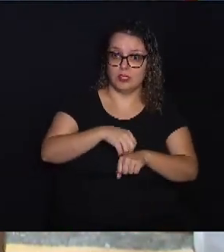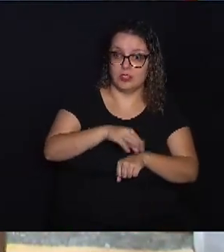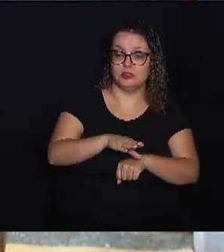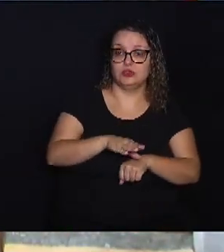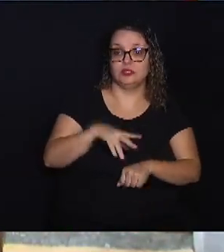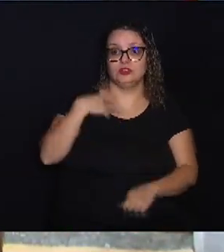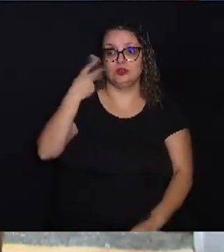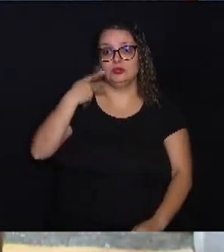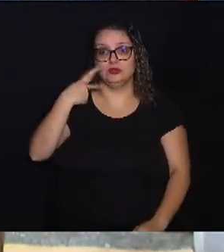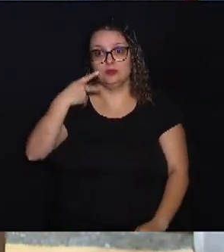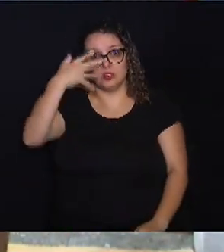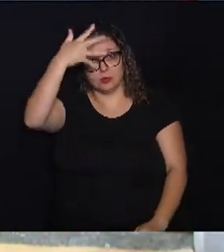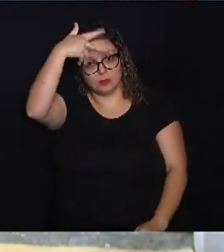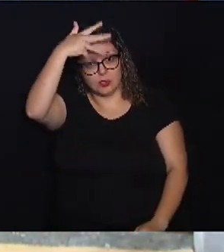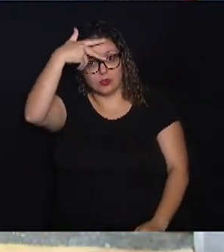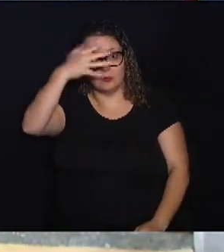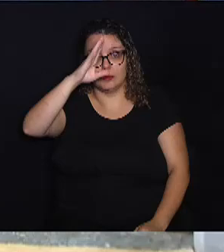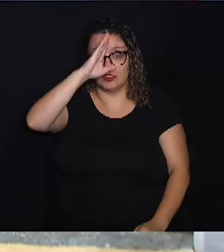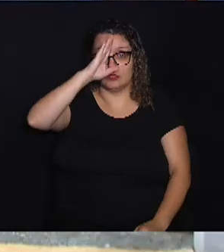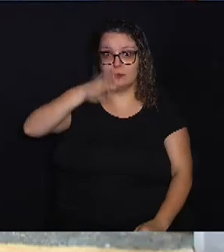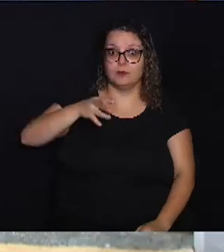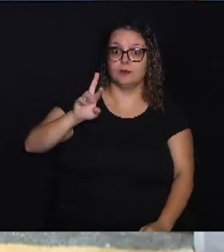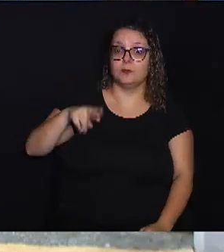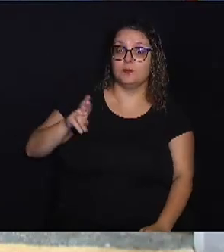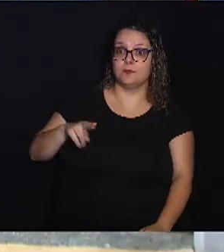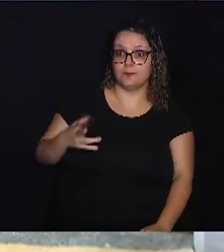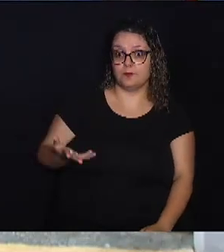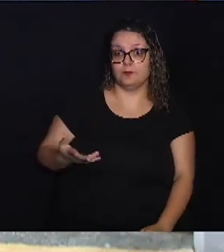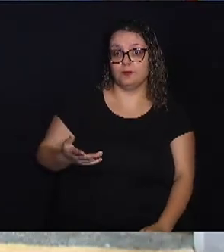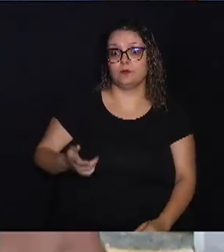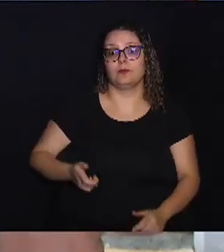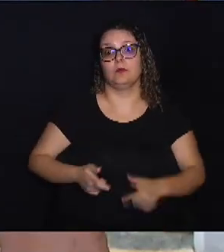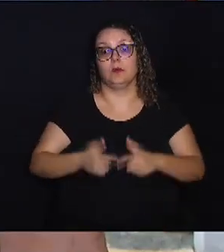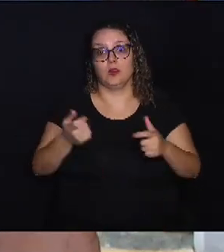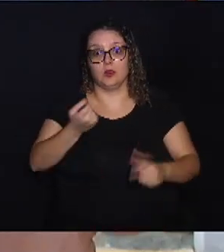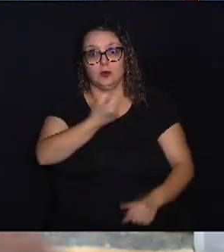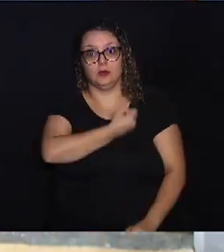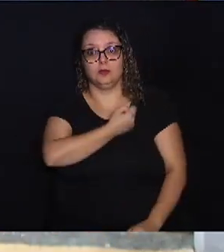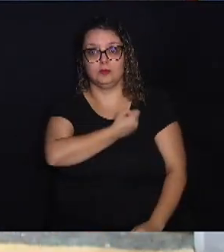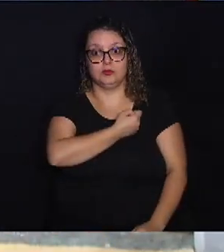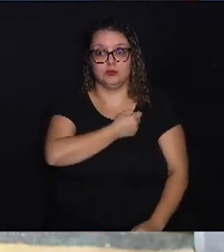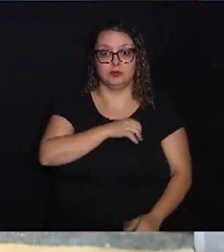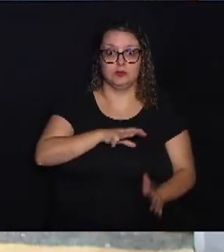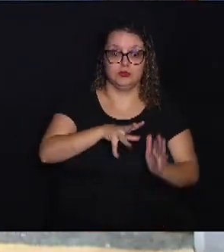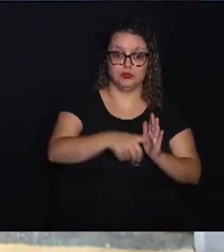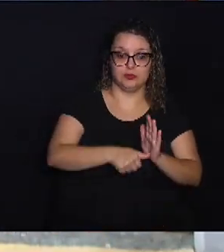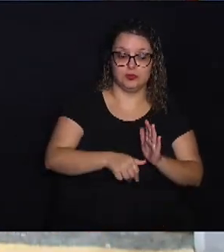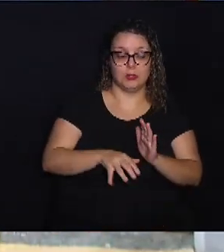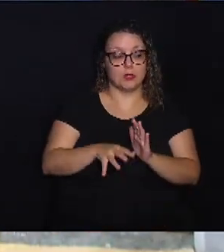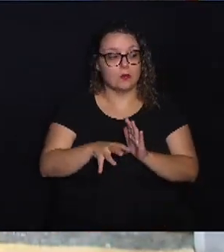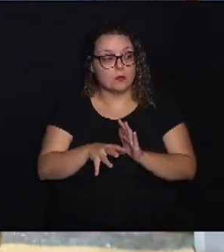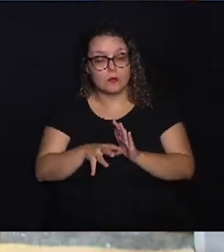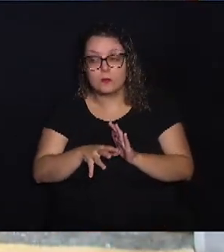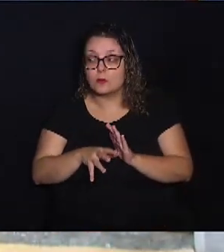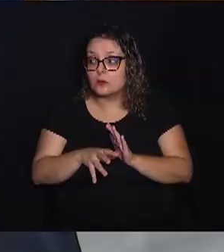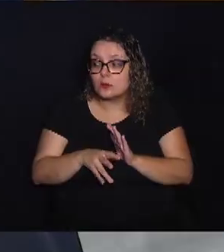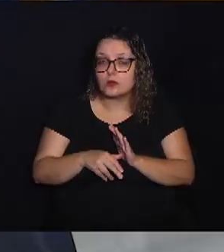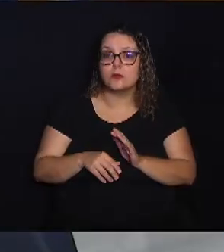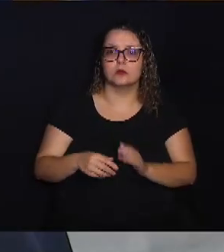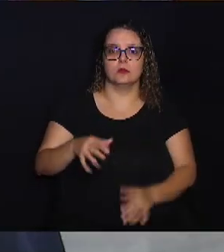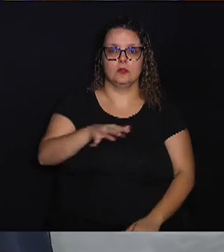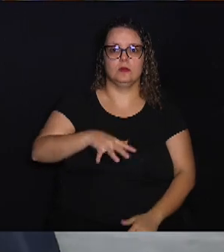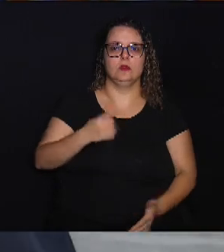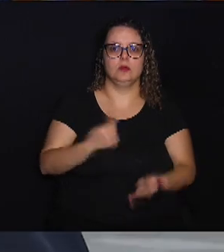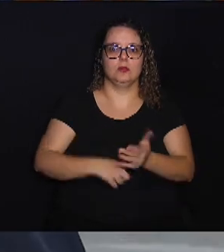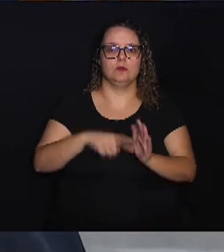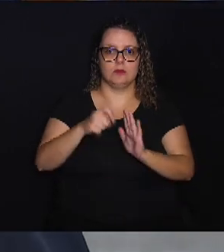vereador, principalmente por conta do aumento no número de furtos e roubos registrados aqui na região. Eu